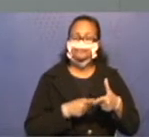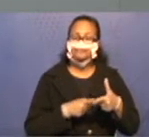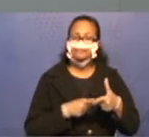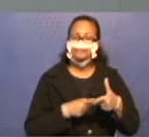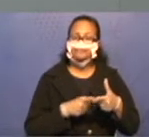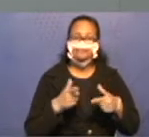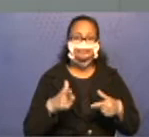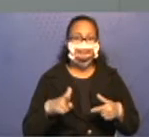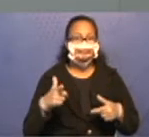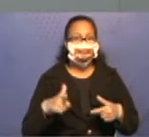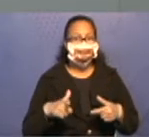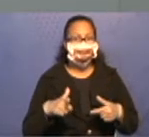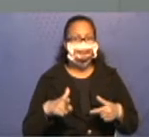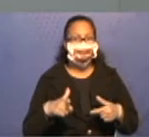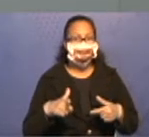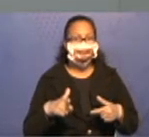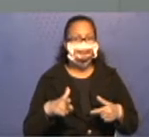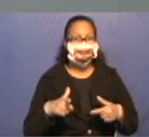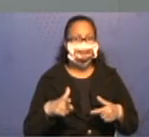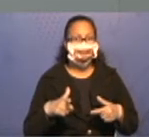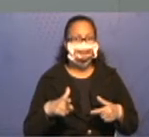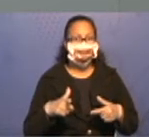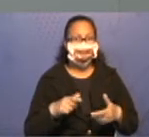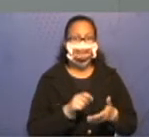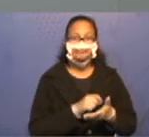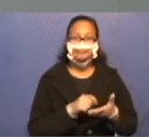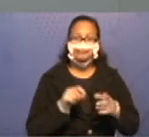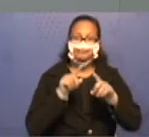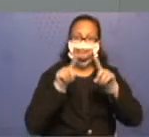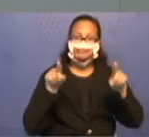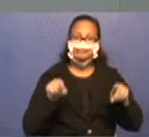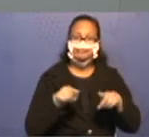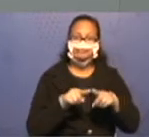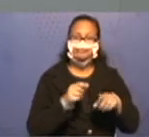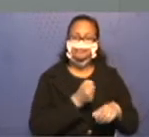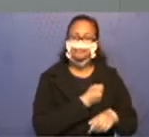Novamente, vamos colocar no quadro de valor.